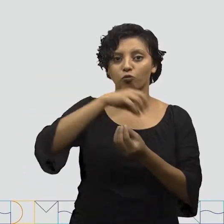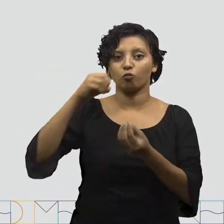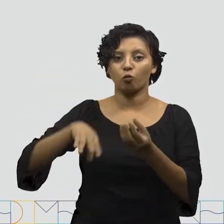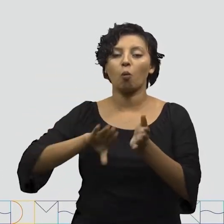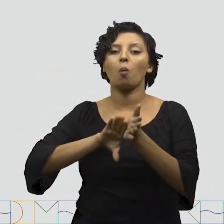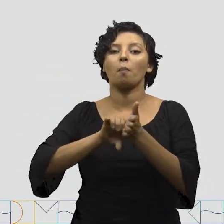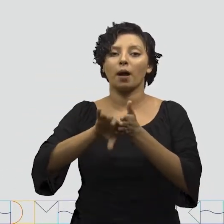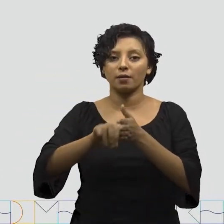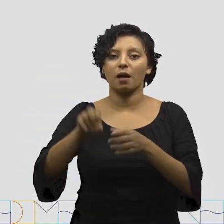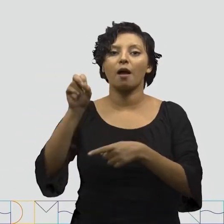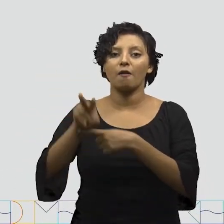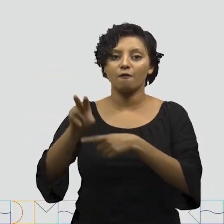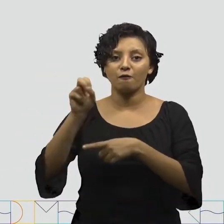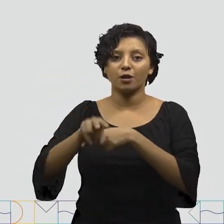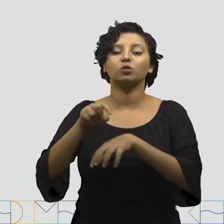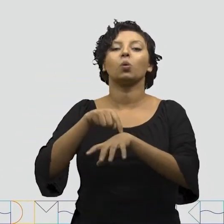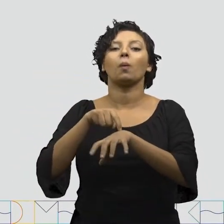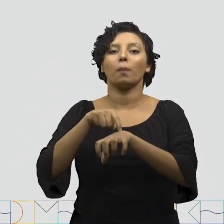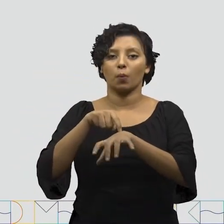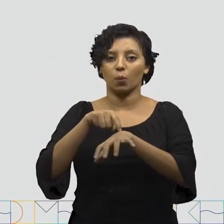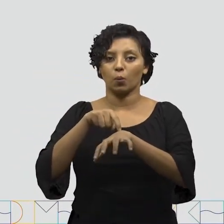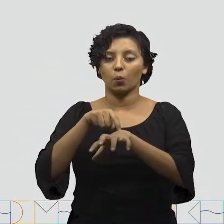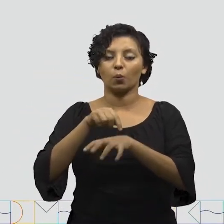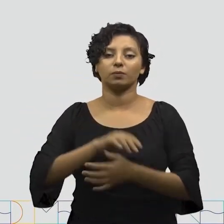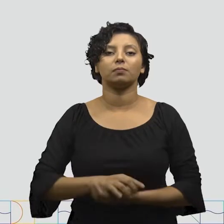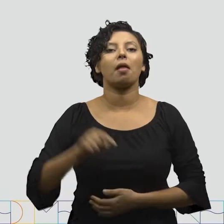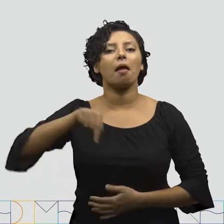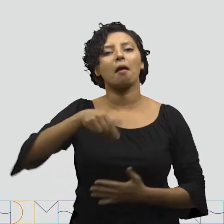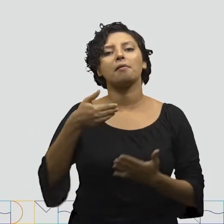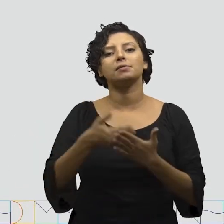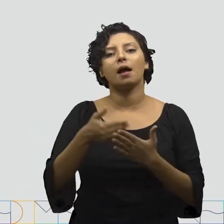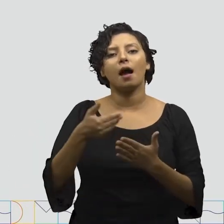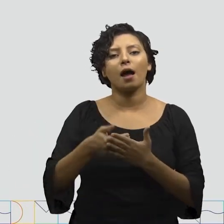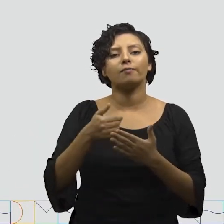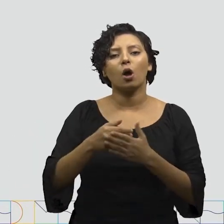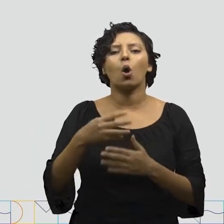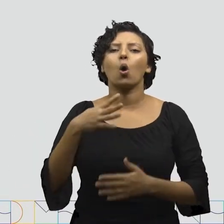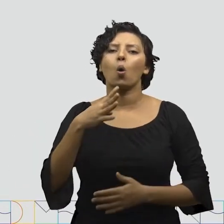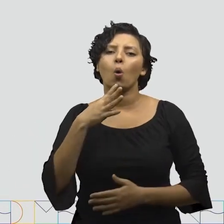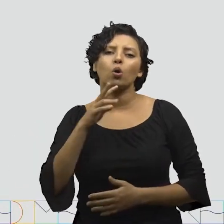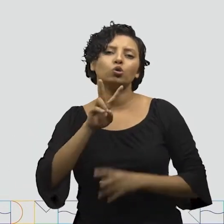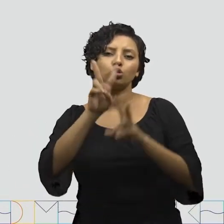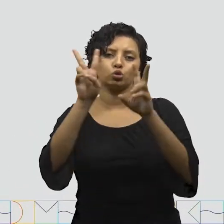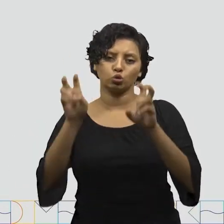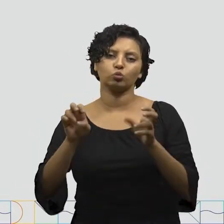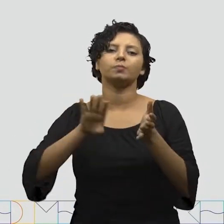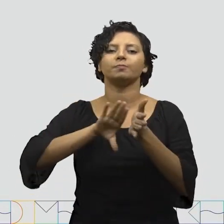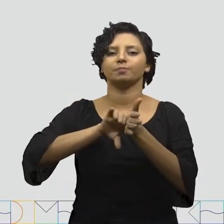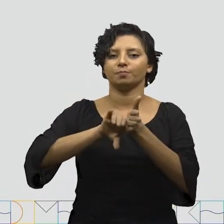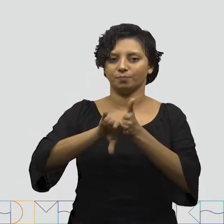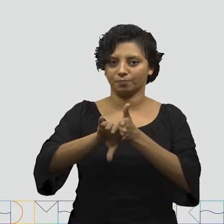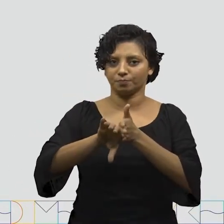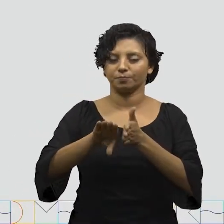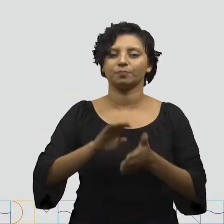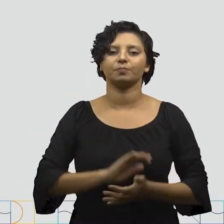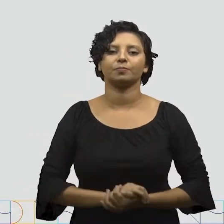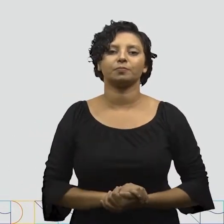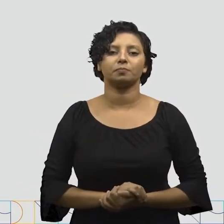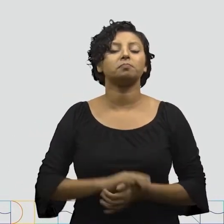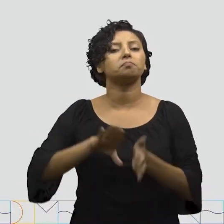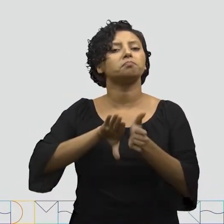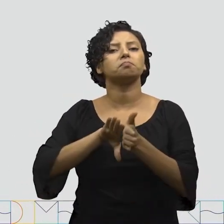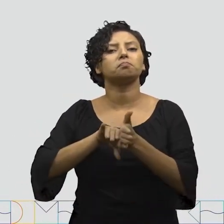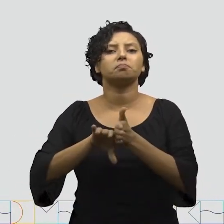vírus e protozoários. Nesta aula, conheceremos mais sobre as bactérias. As